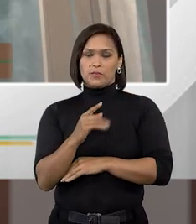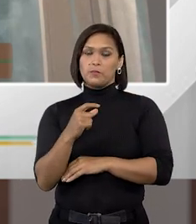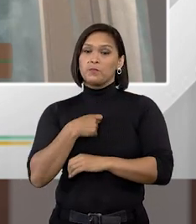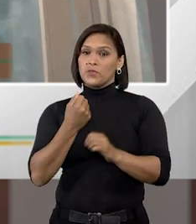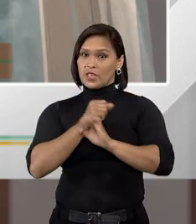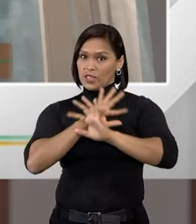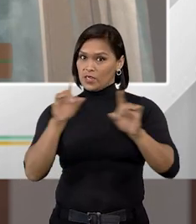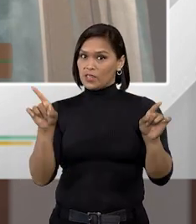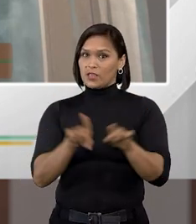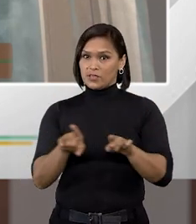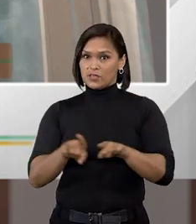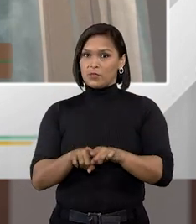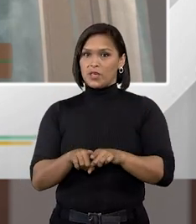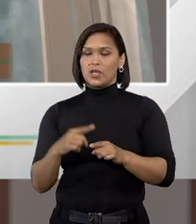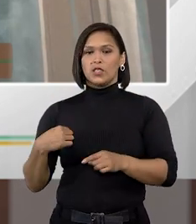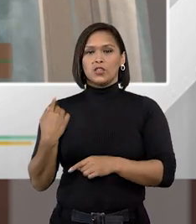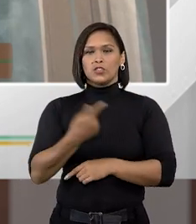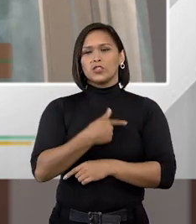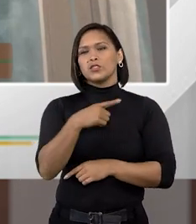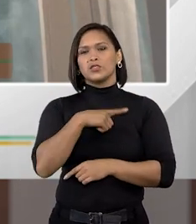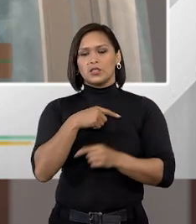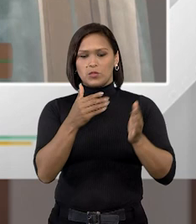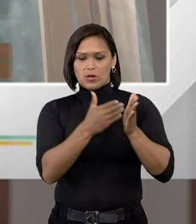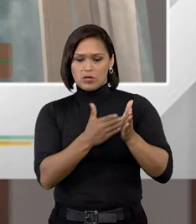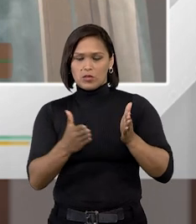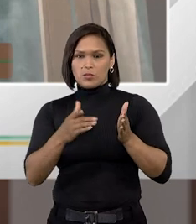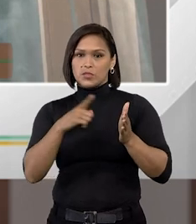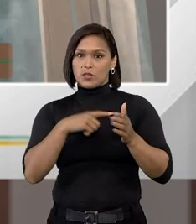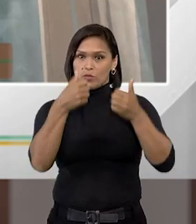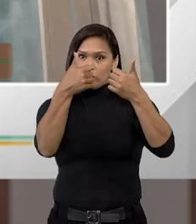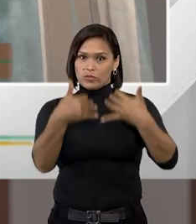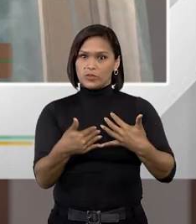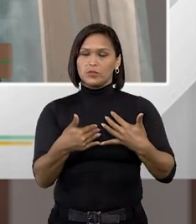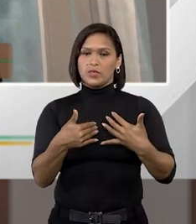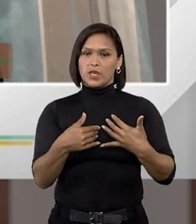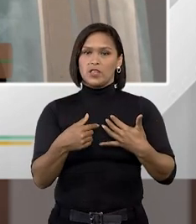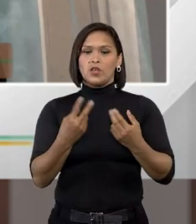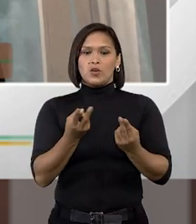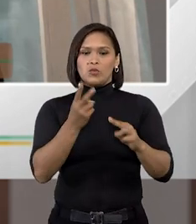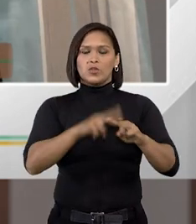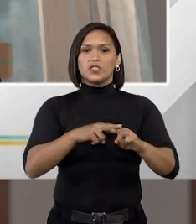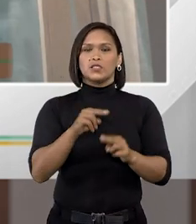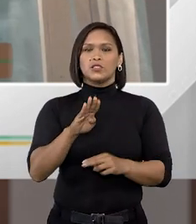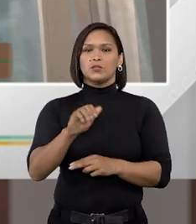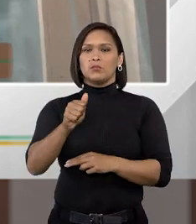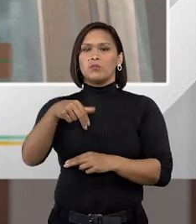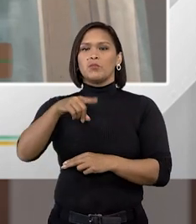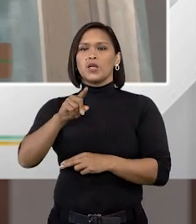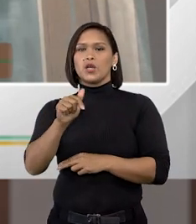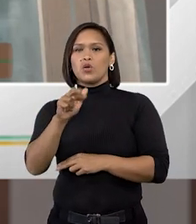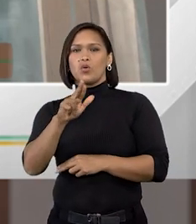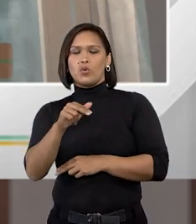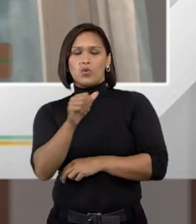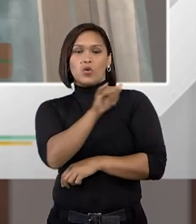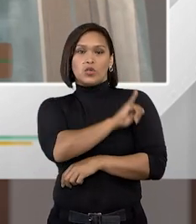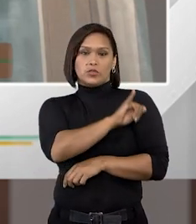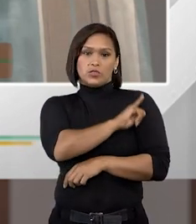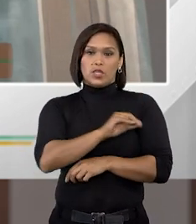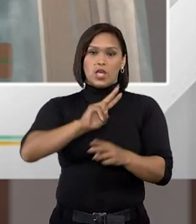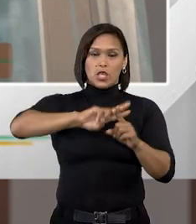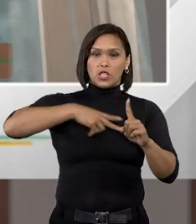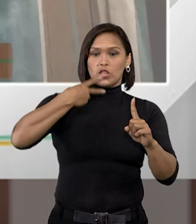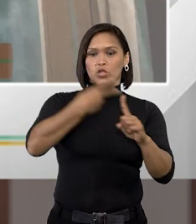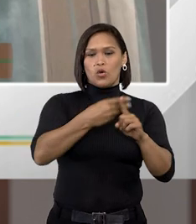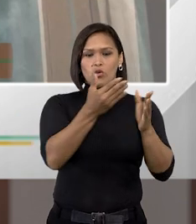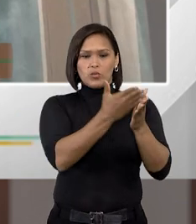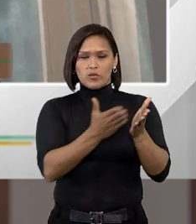claro se nós temos aí a previsão como foi citado aí no presídio em Bambu aonde foi contado em dobro em